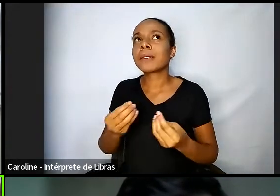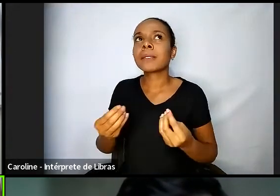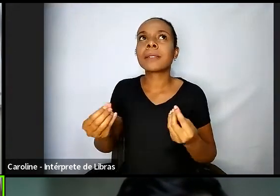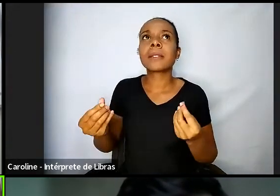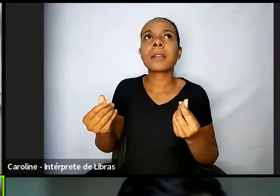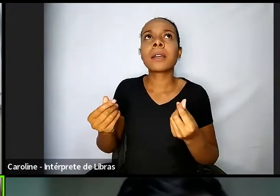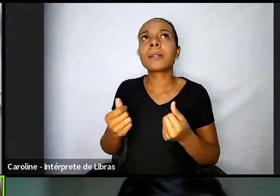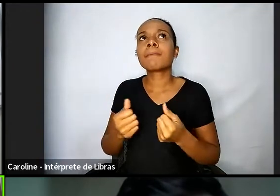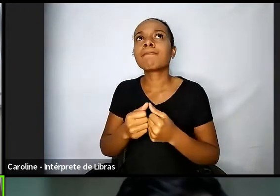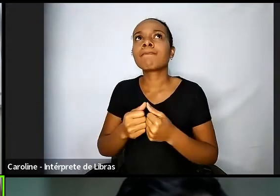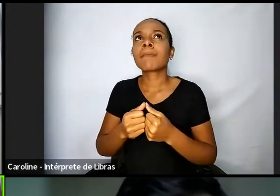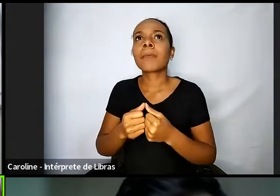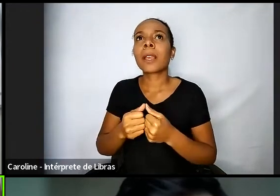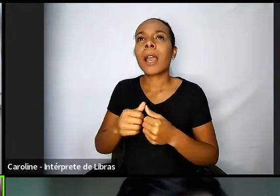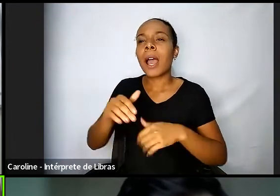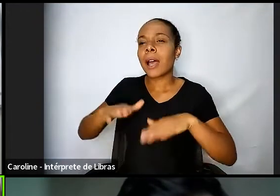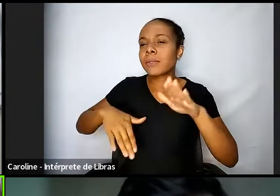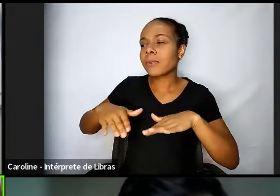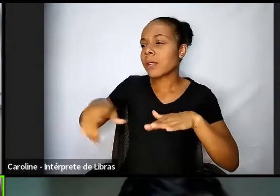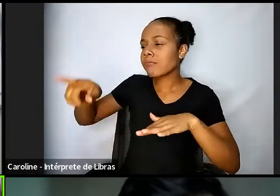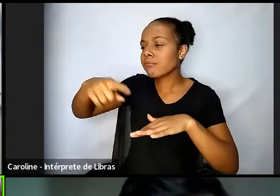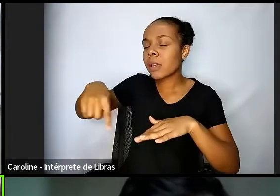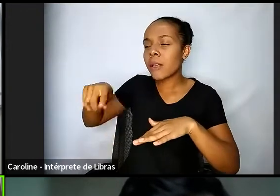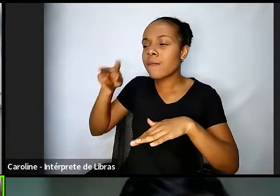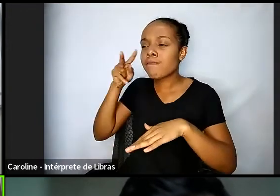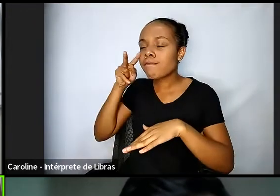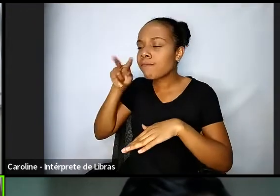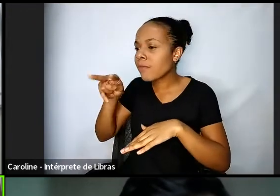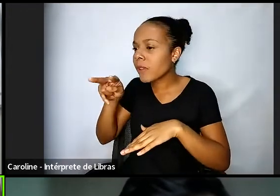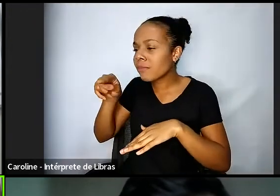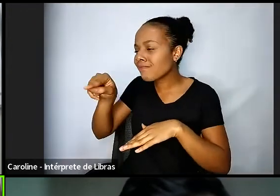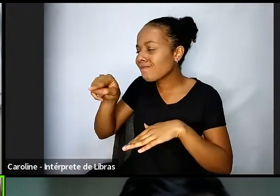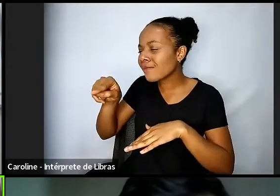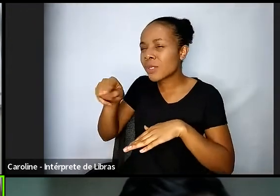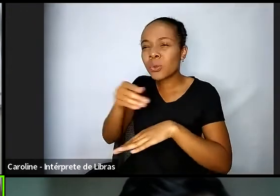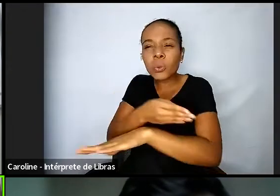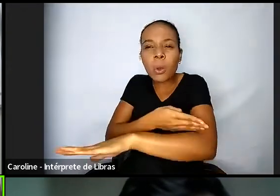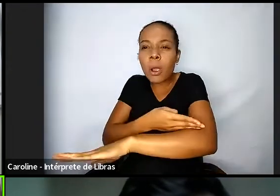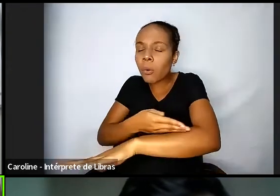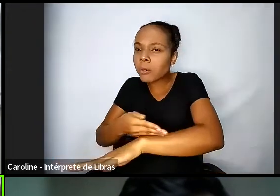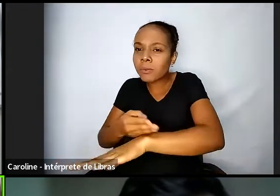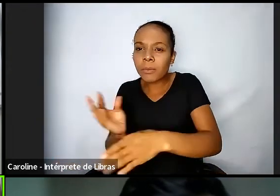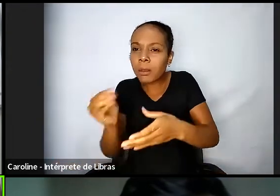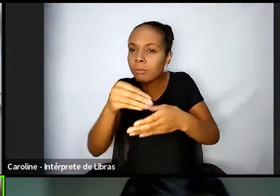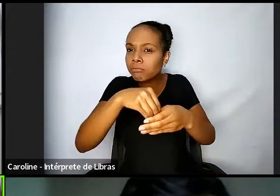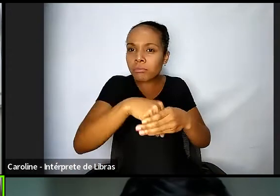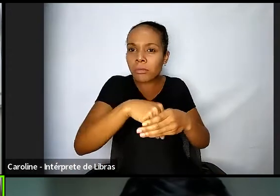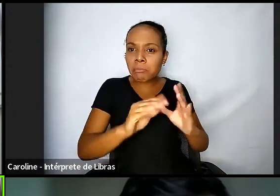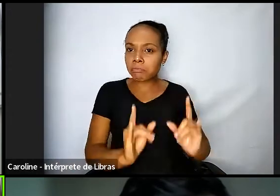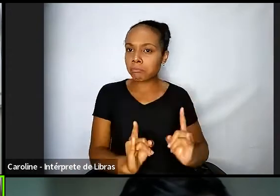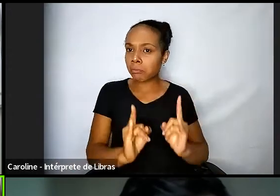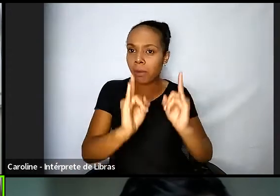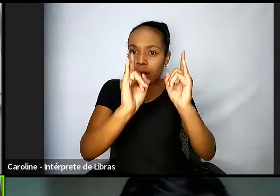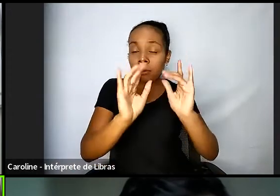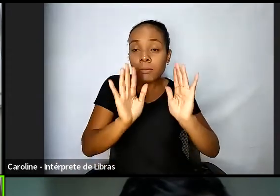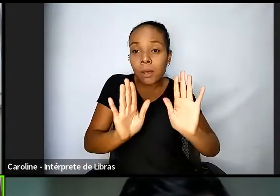um visual que não é o costumeiro nos meios forenses, né, então,